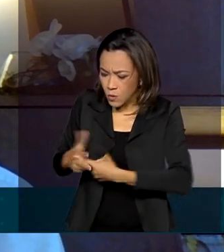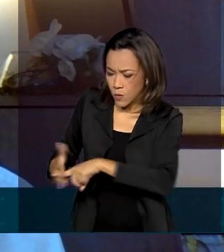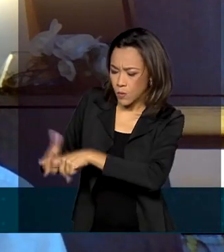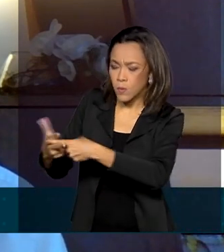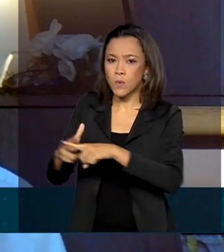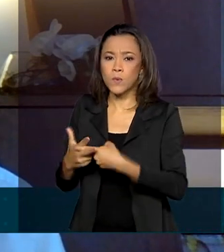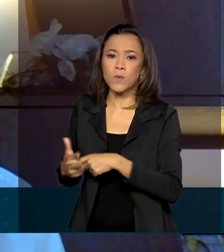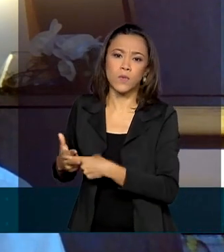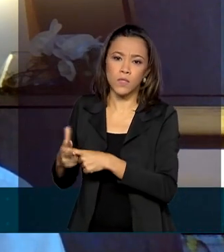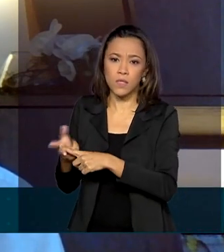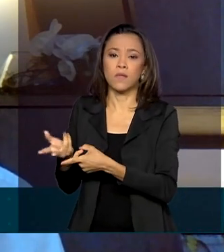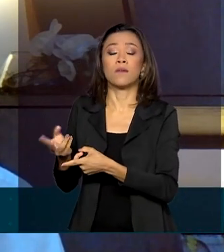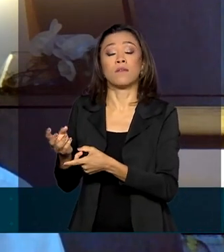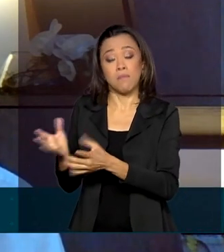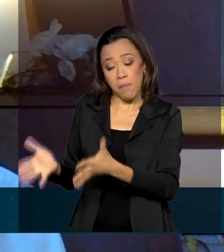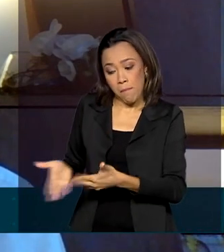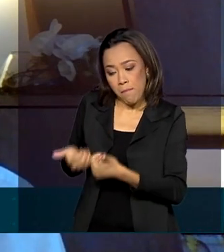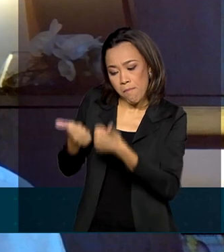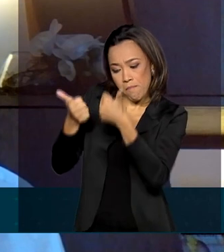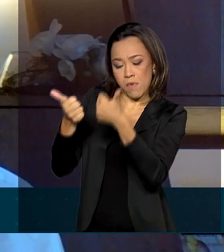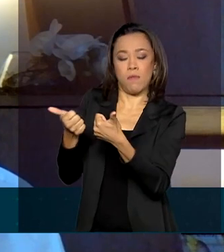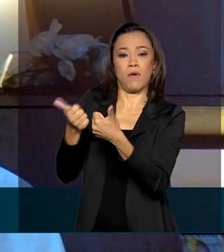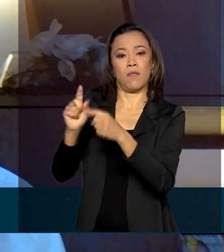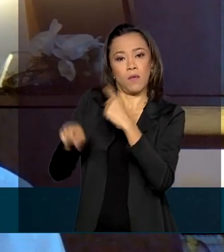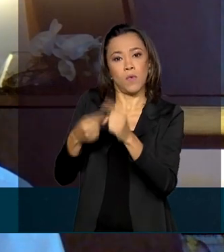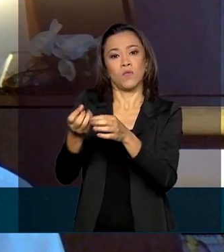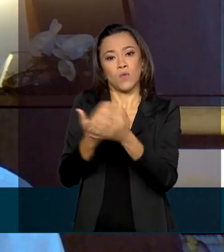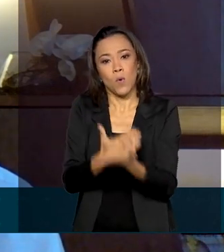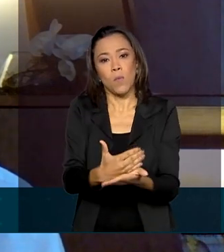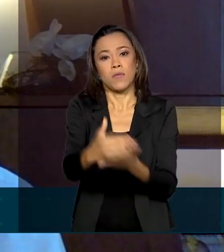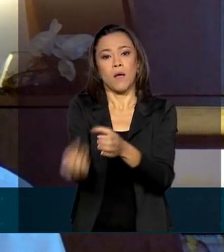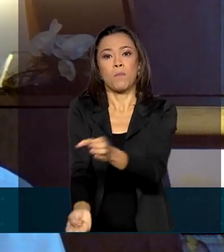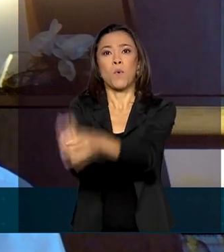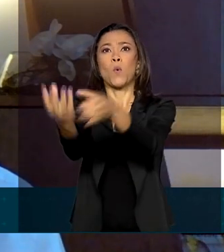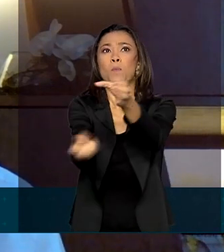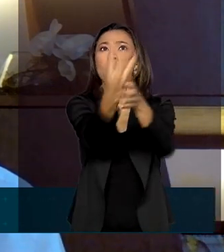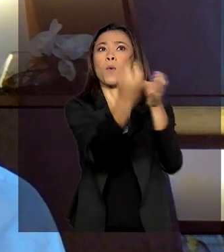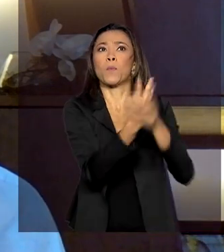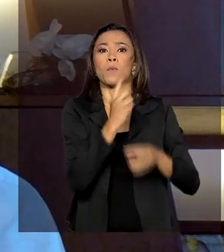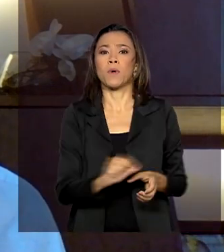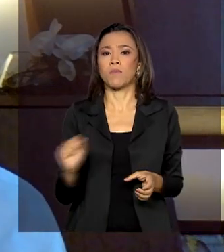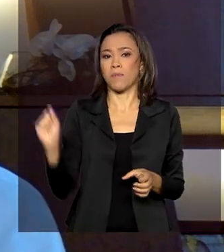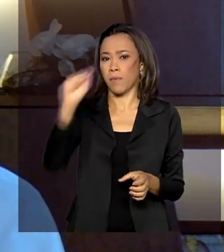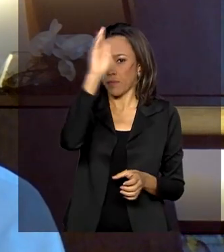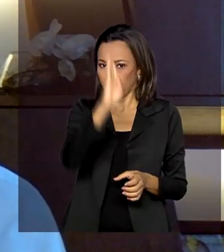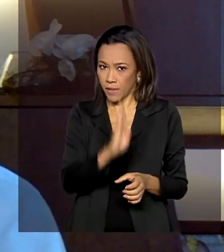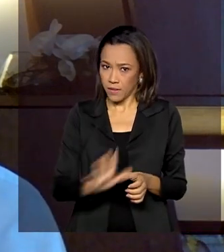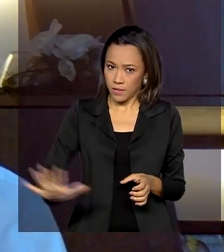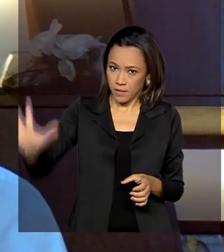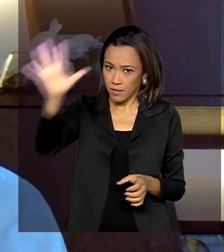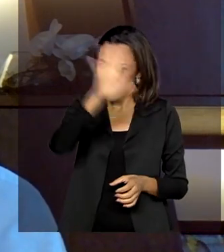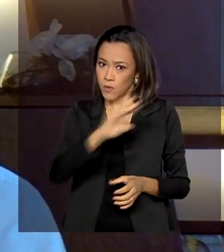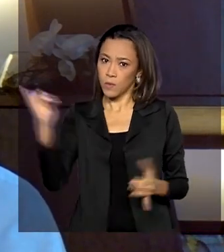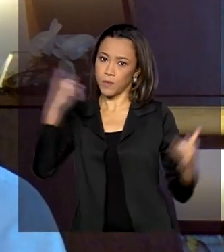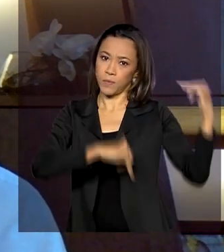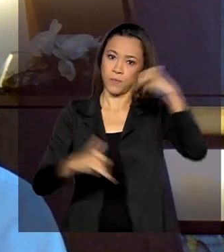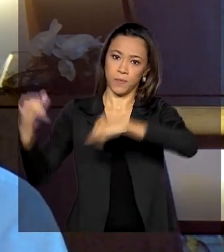definir uma modelagem e depois implantar esse sistema em todos os aeroportos brasileiros. E